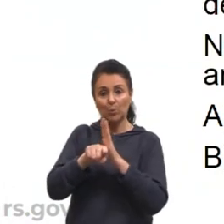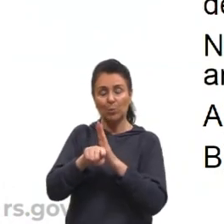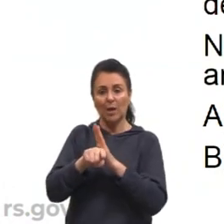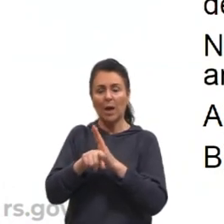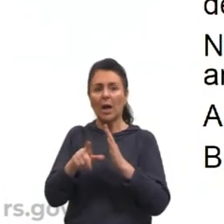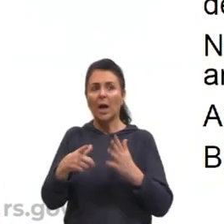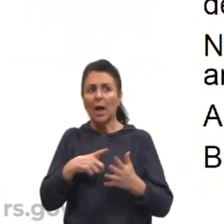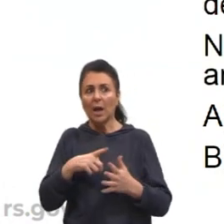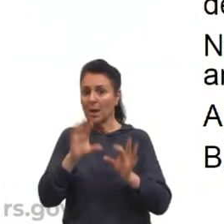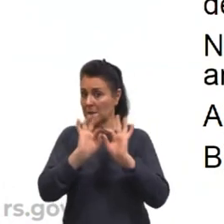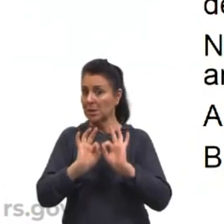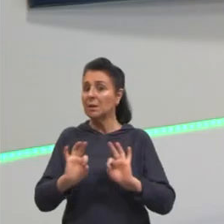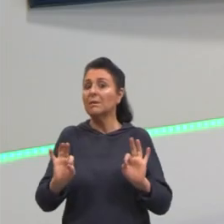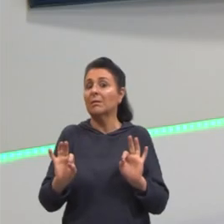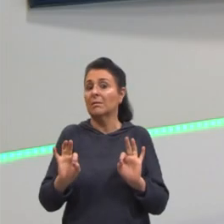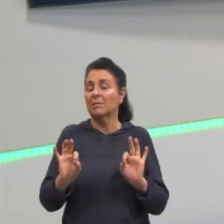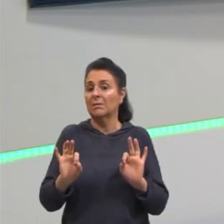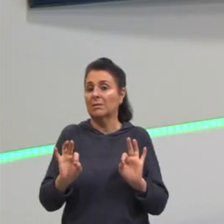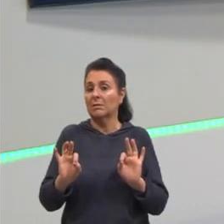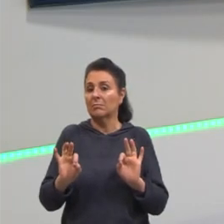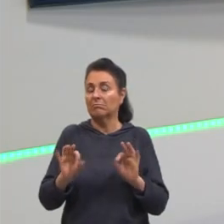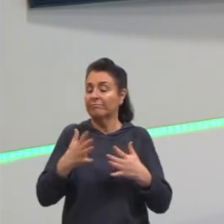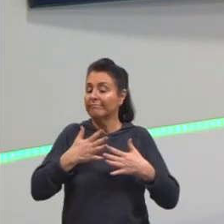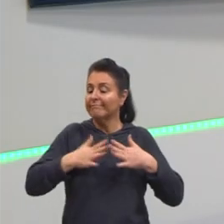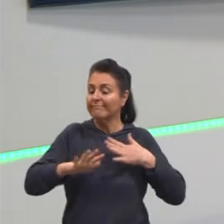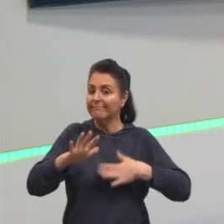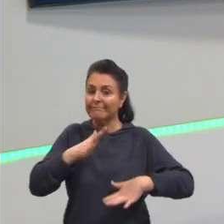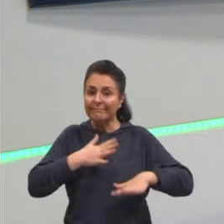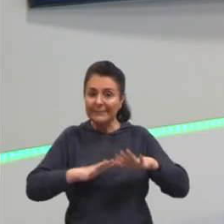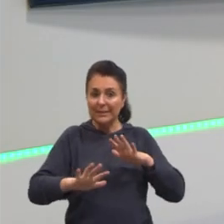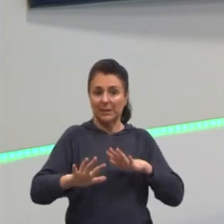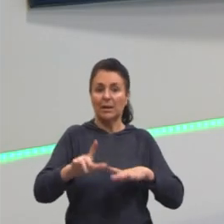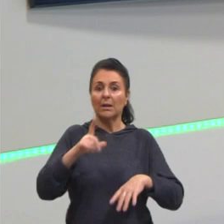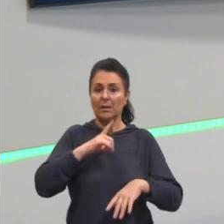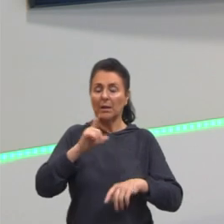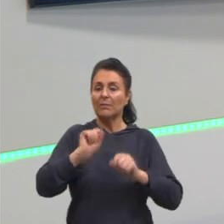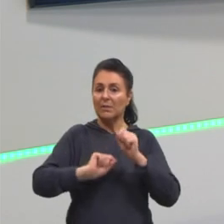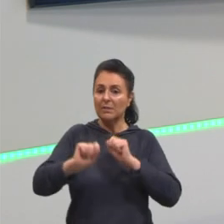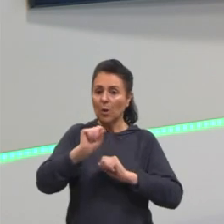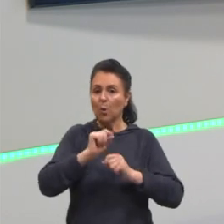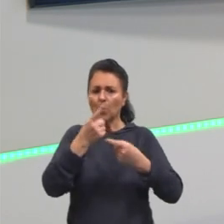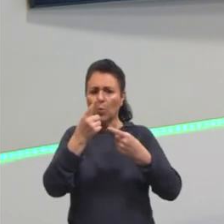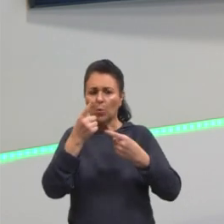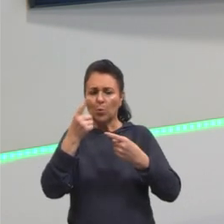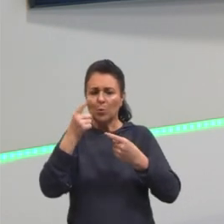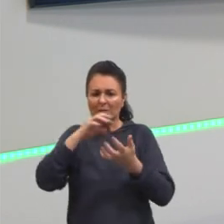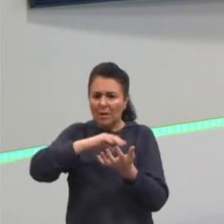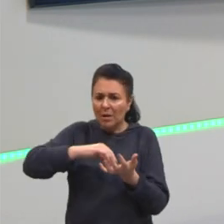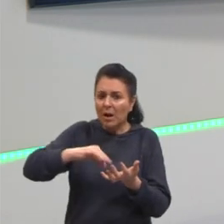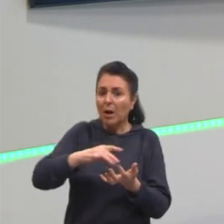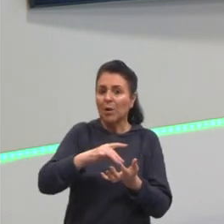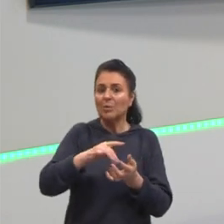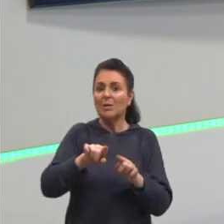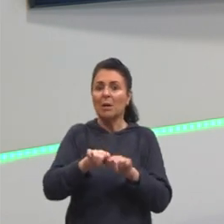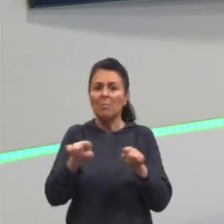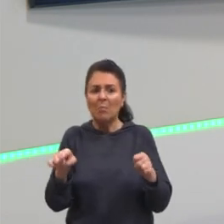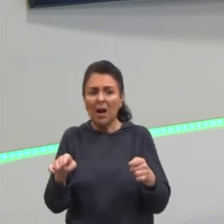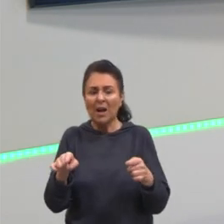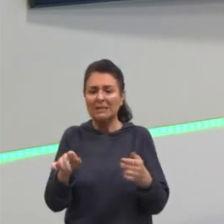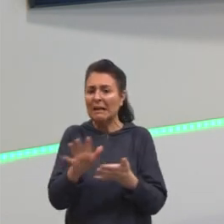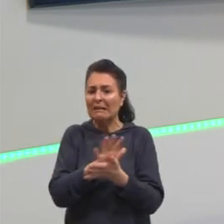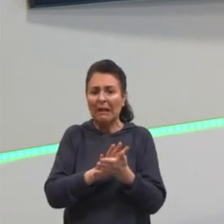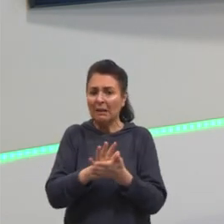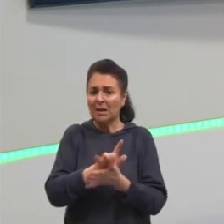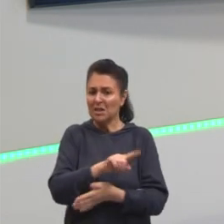relativamente simples, tá? Ela é tranquila, envolve algumas operações, mas nada muito absurdo, que nós já não temos